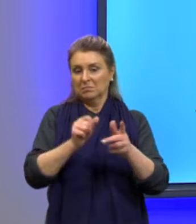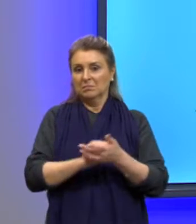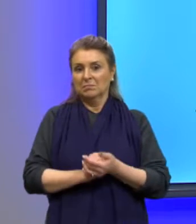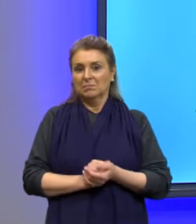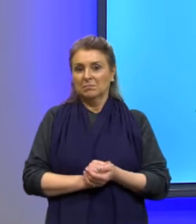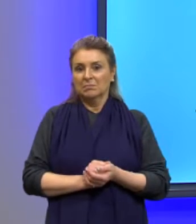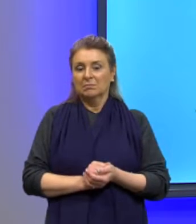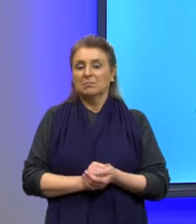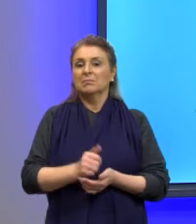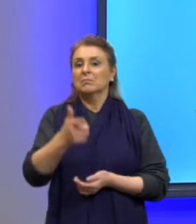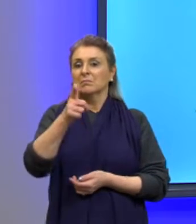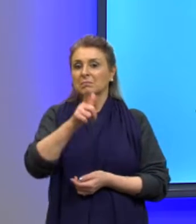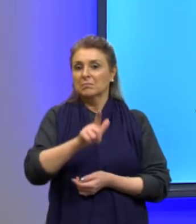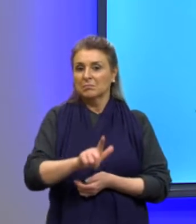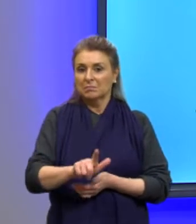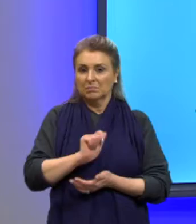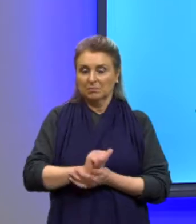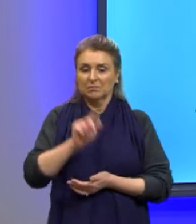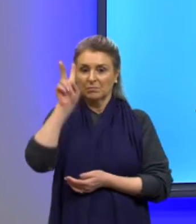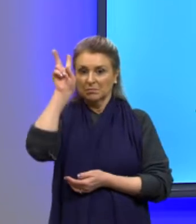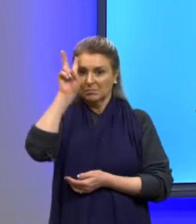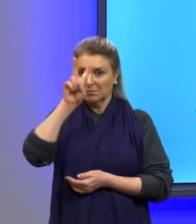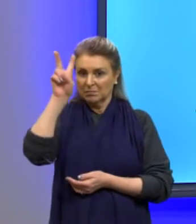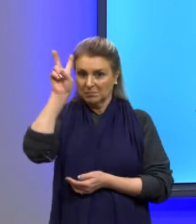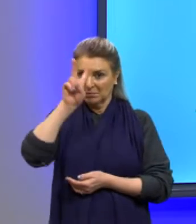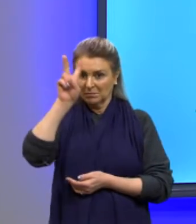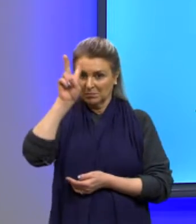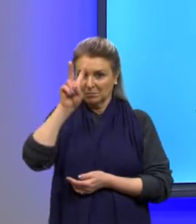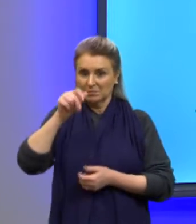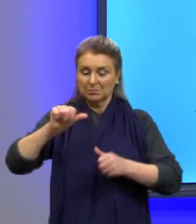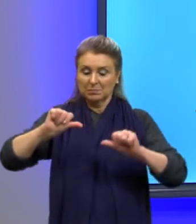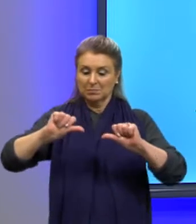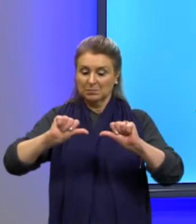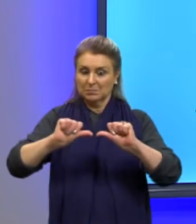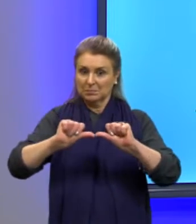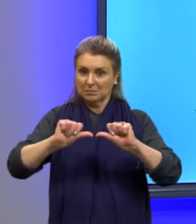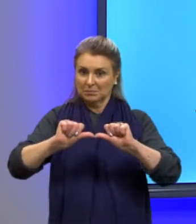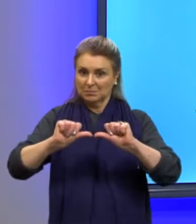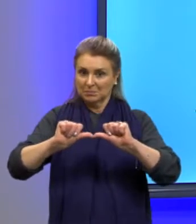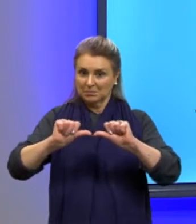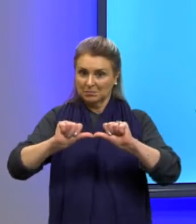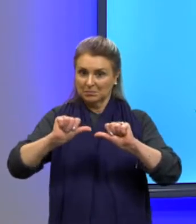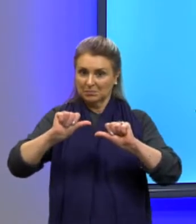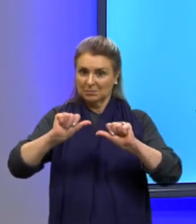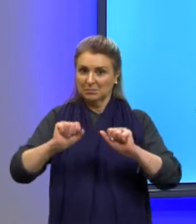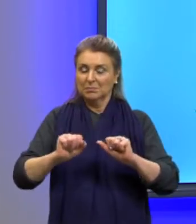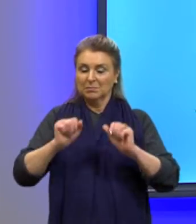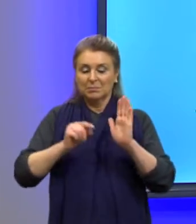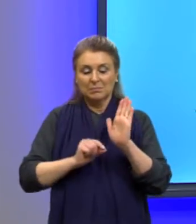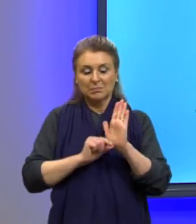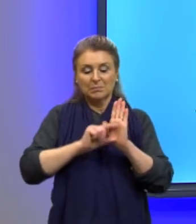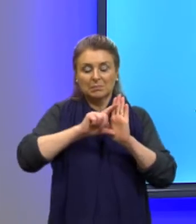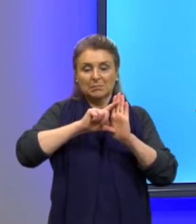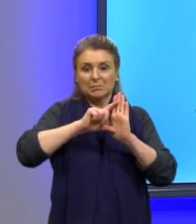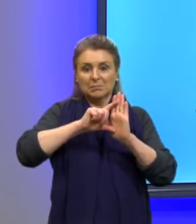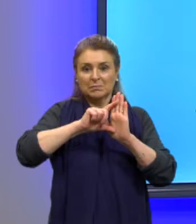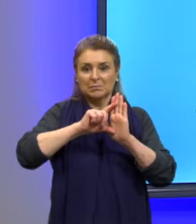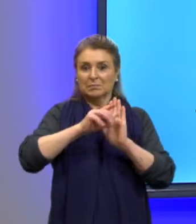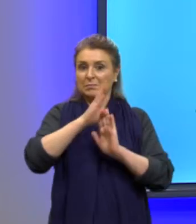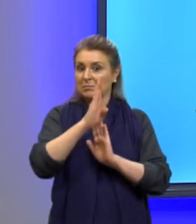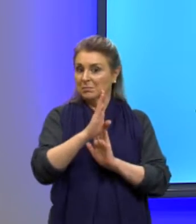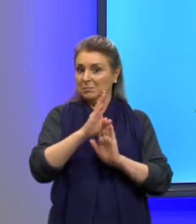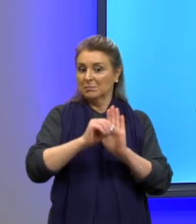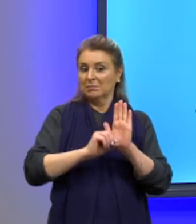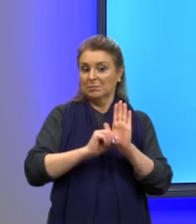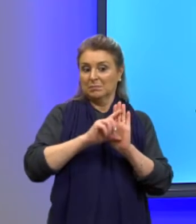Nessa outra situação, lembrei da questão da simetria, quando é que a simetria, quando é que ele é crescente, aqui é porque eu tenho um B maior do